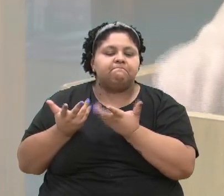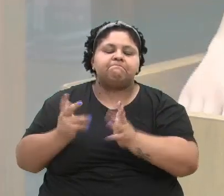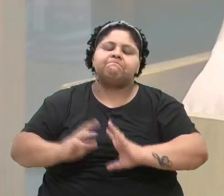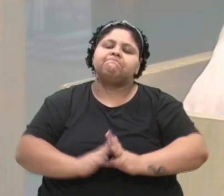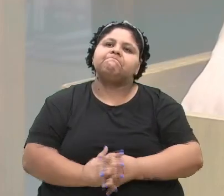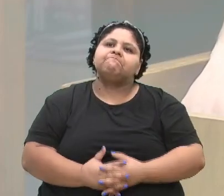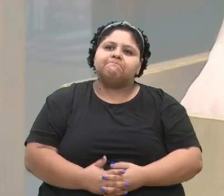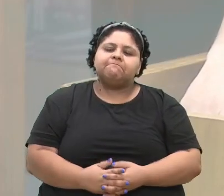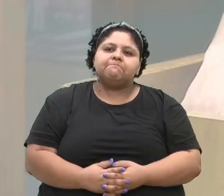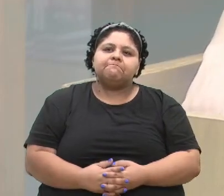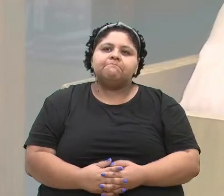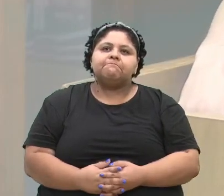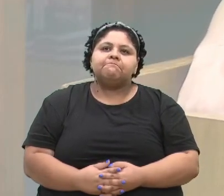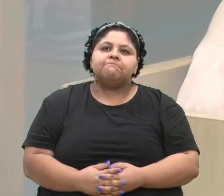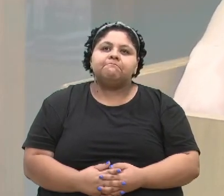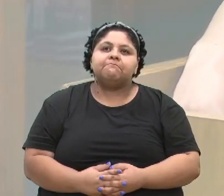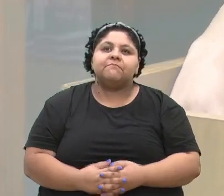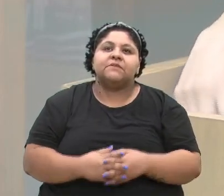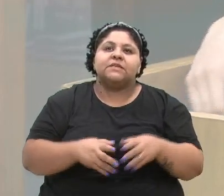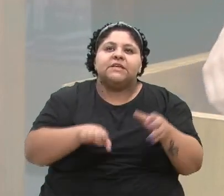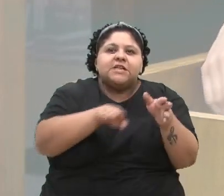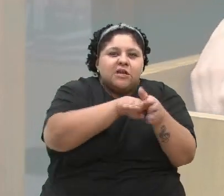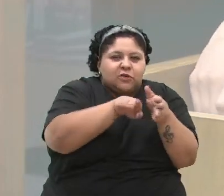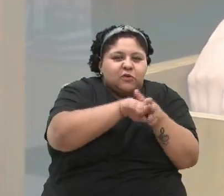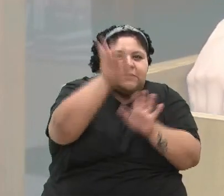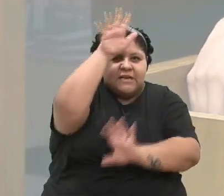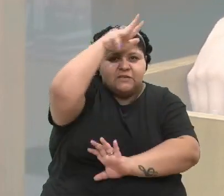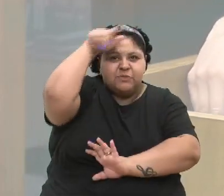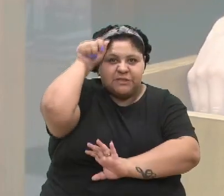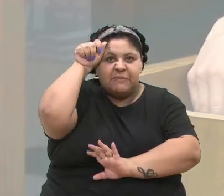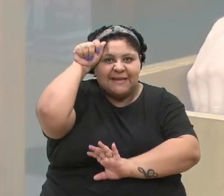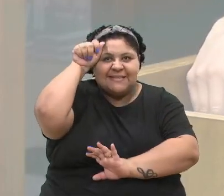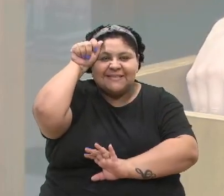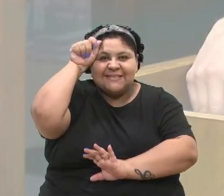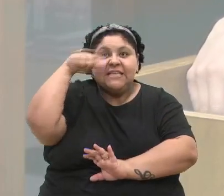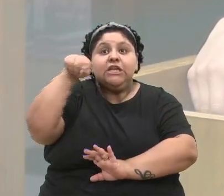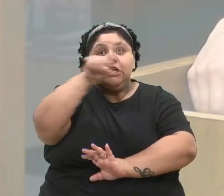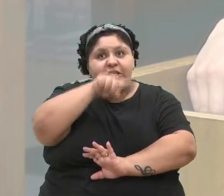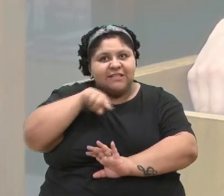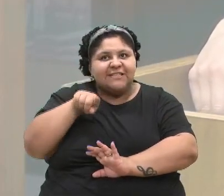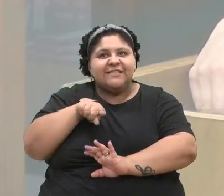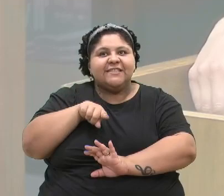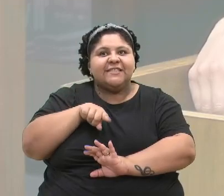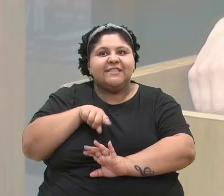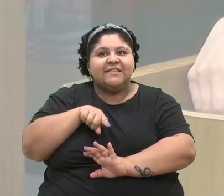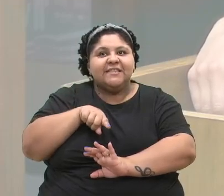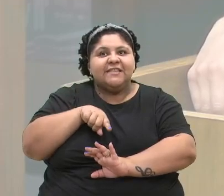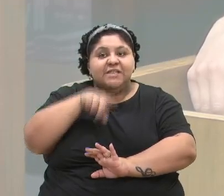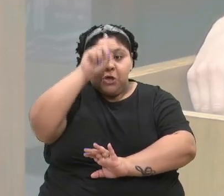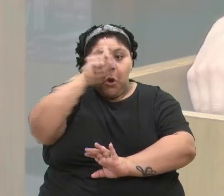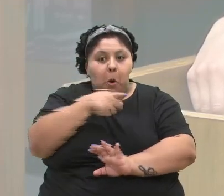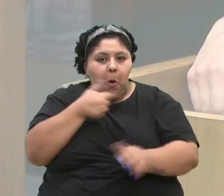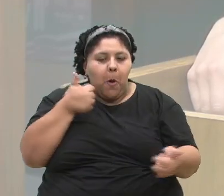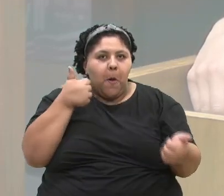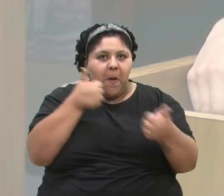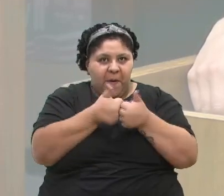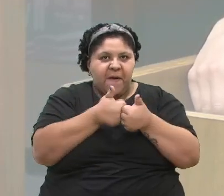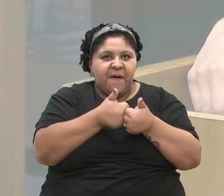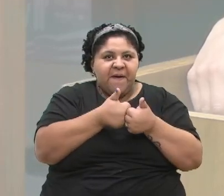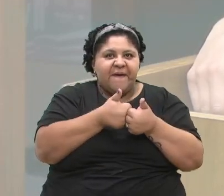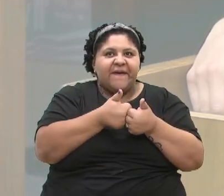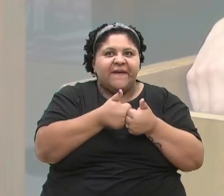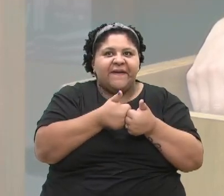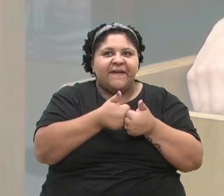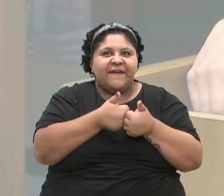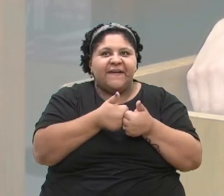E os conselhos municipais, vereador Camiles, nós que concorremos juntos ao Conselho Municipal de Saúde,